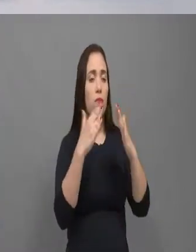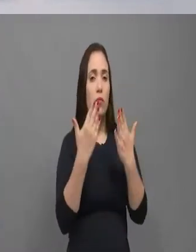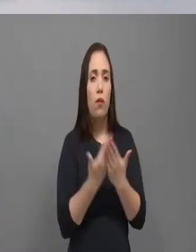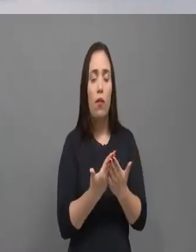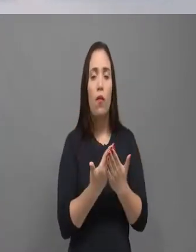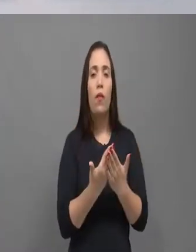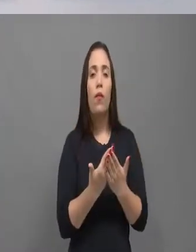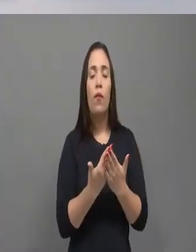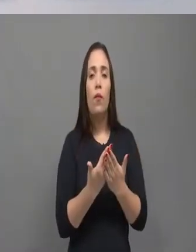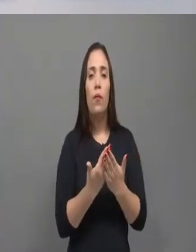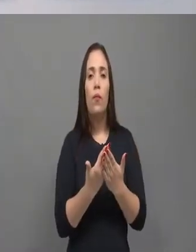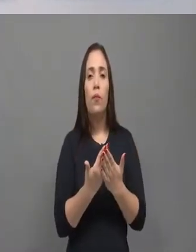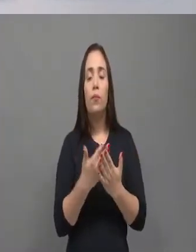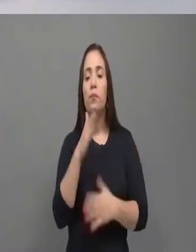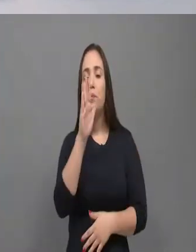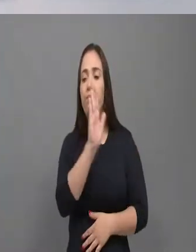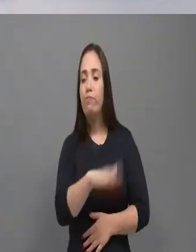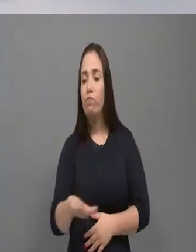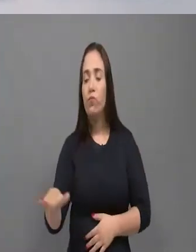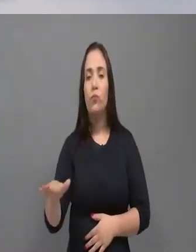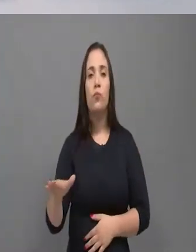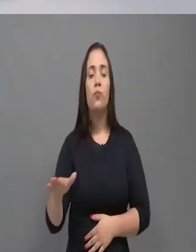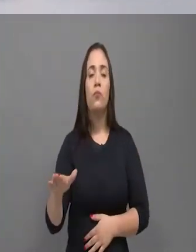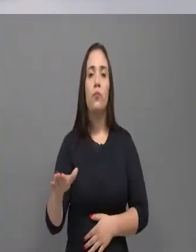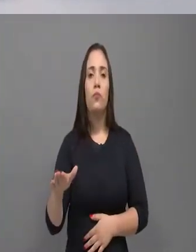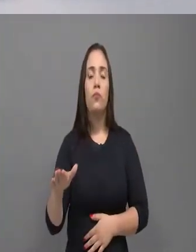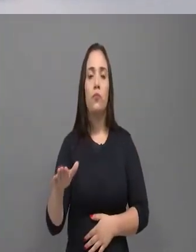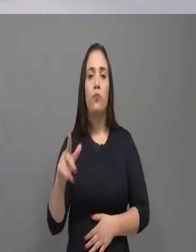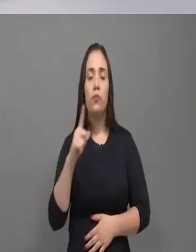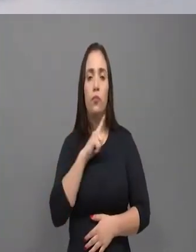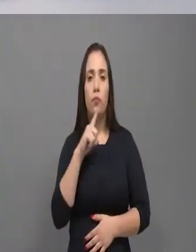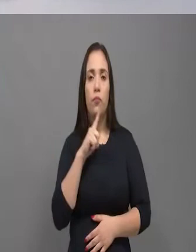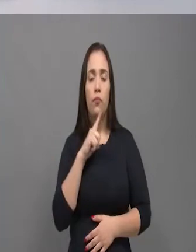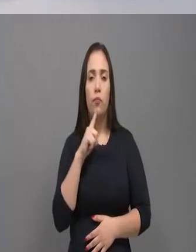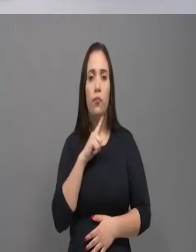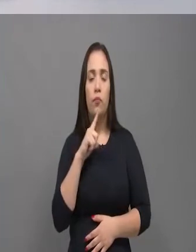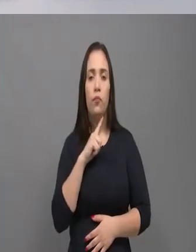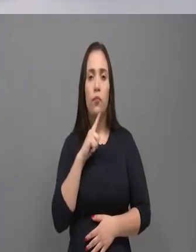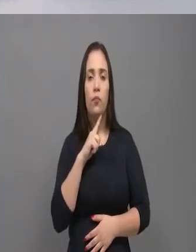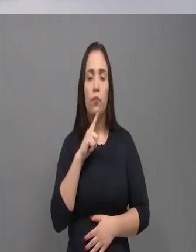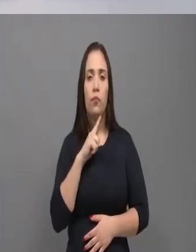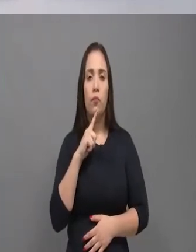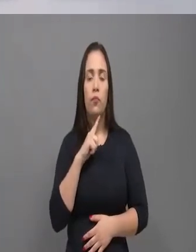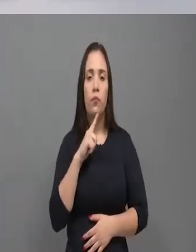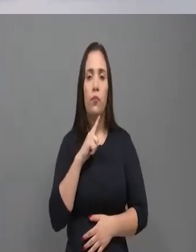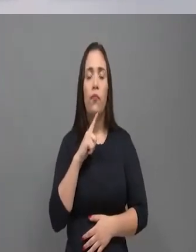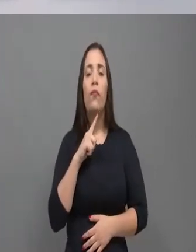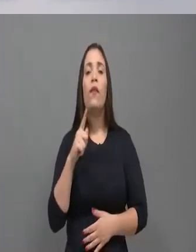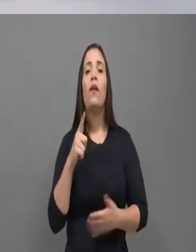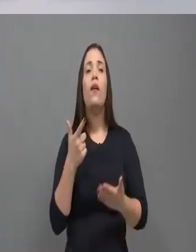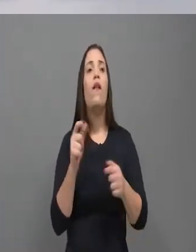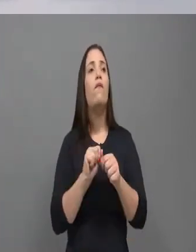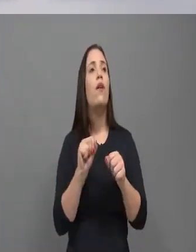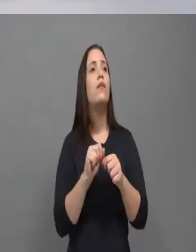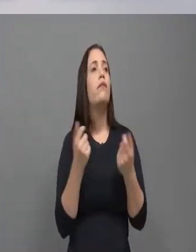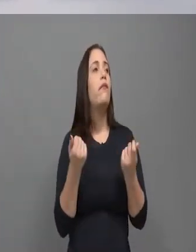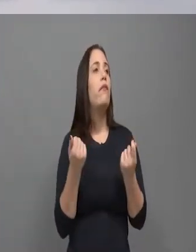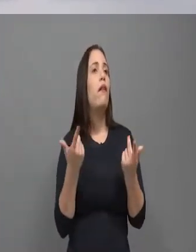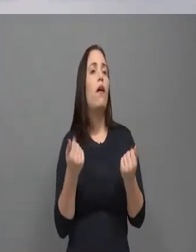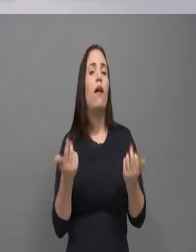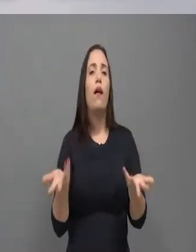reforma, o Menezes de Serpa, que é uma escola também lá de segundo grau, e o Ilsa Diogo,